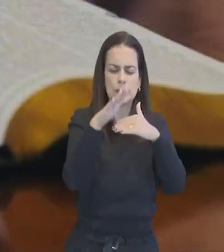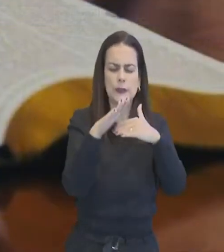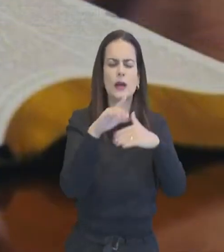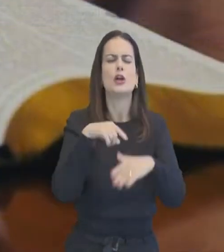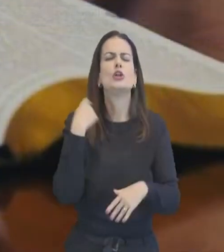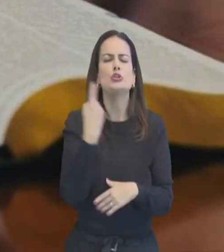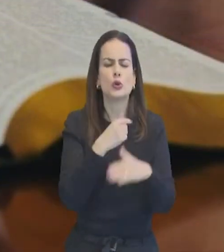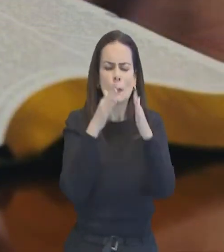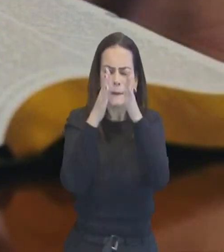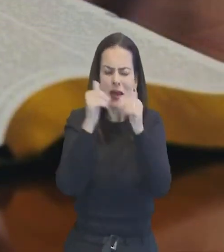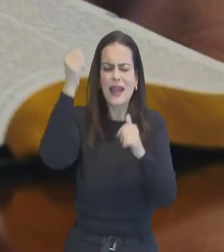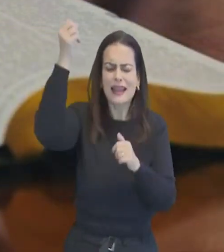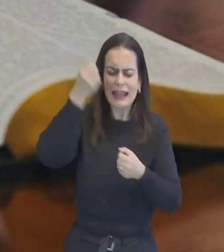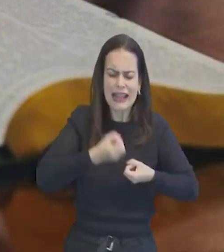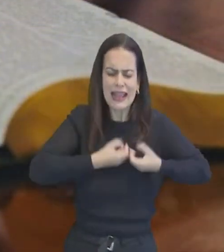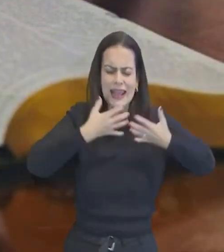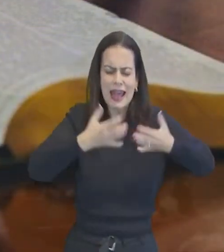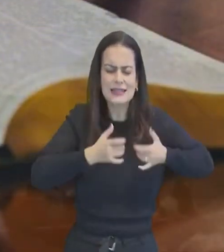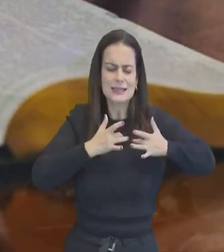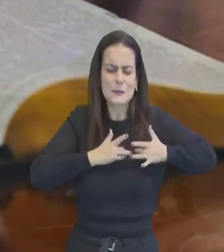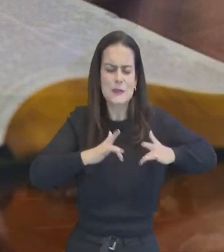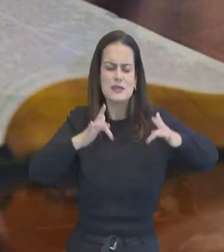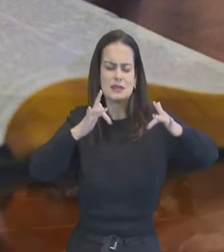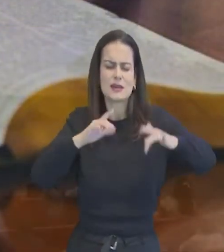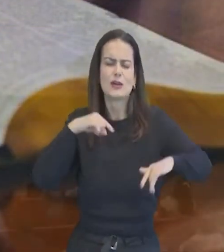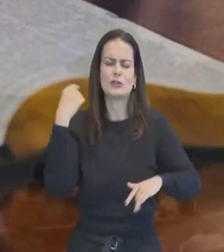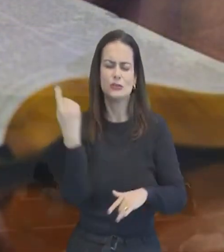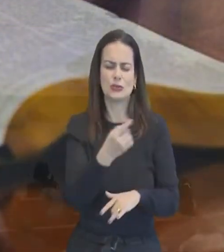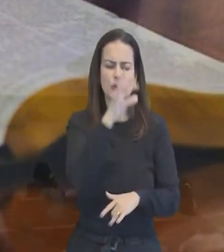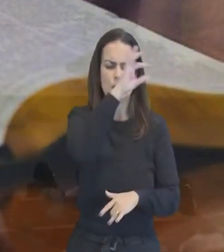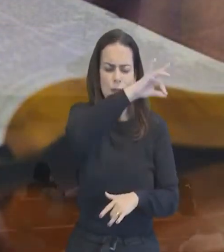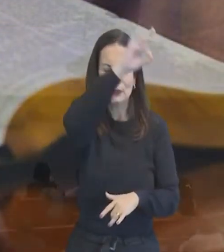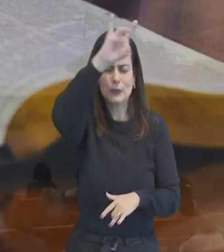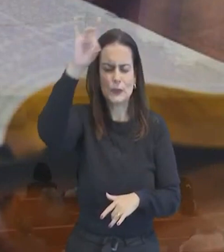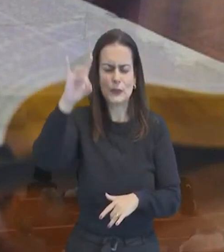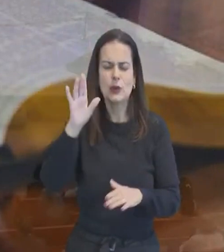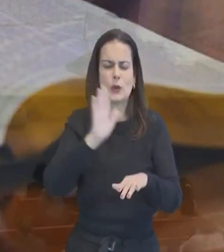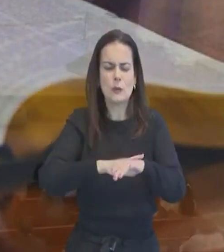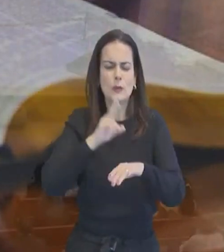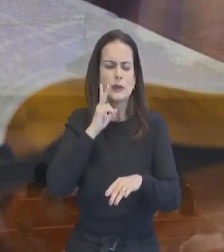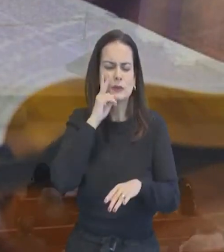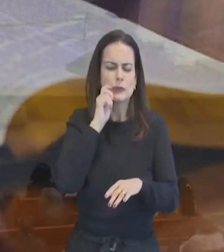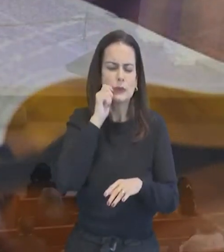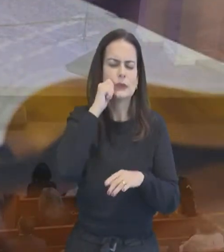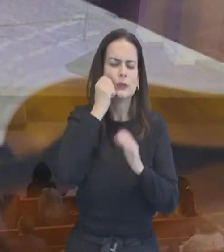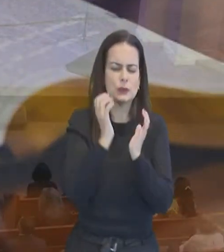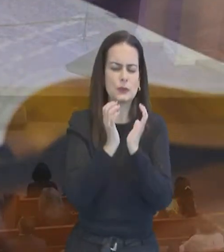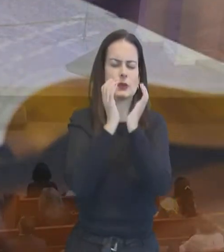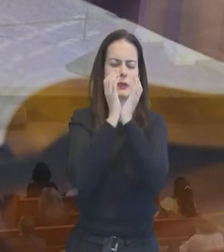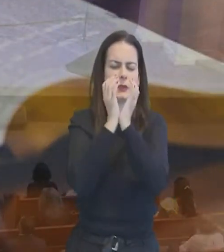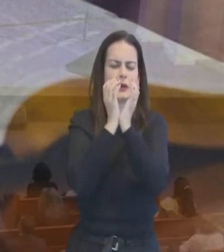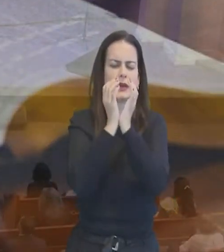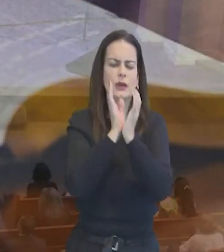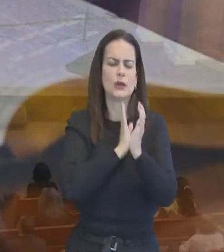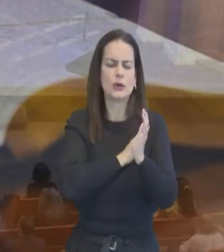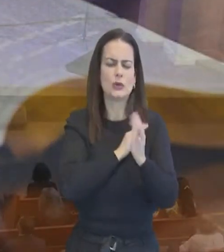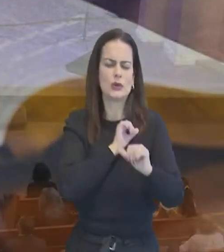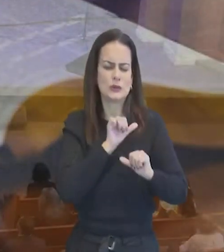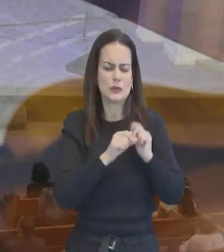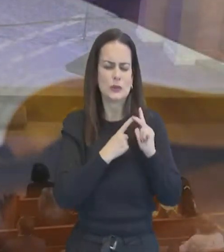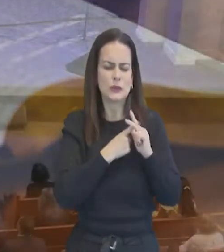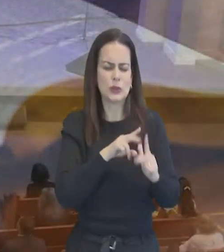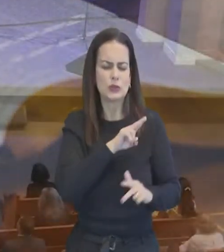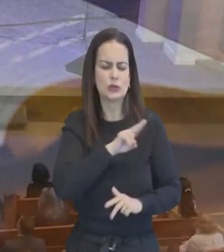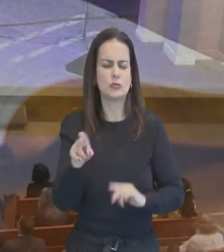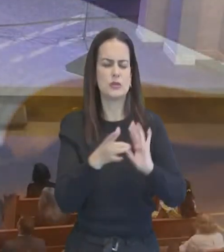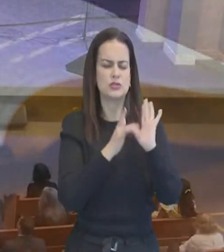nós pedimos, a tua graça, a tua misericórdia, sobre nós, nesse momento, da ceia do Senhor, que o Senhor, ministra o nosso coração, em